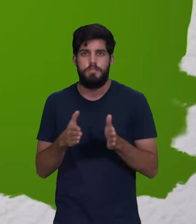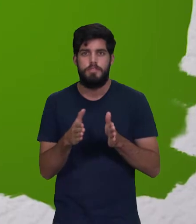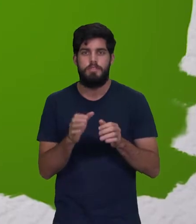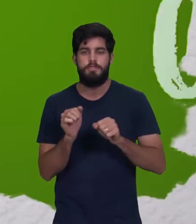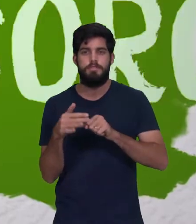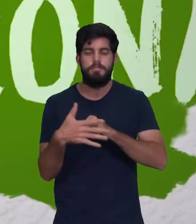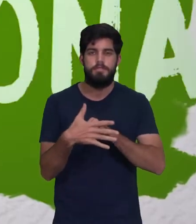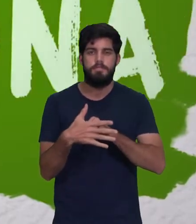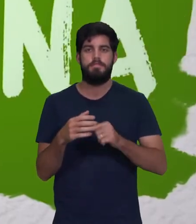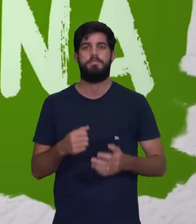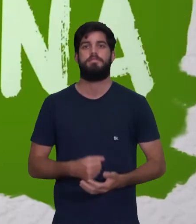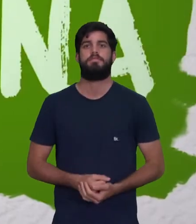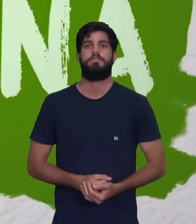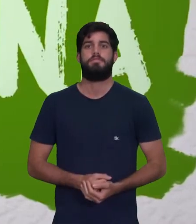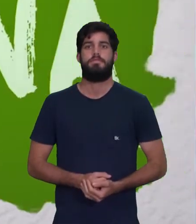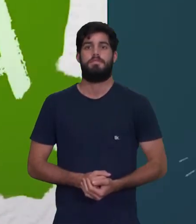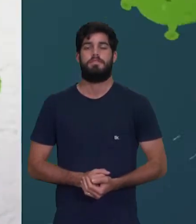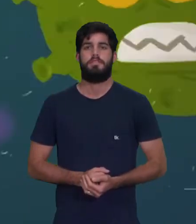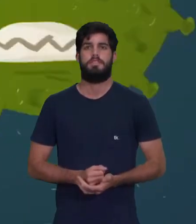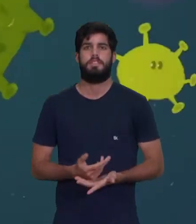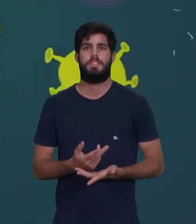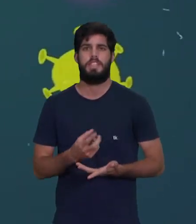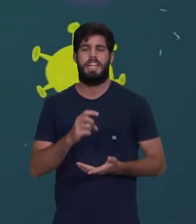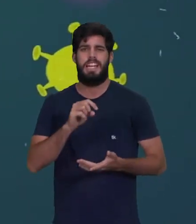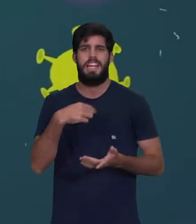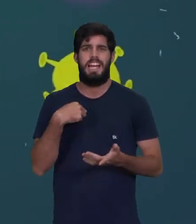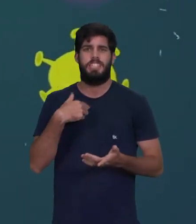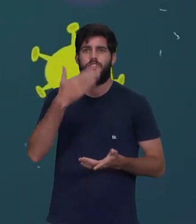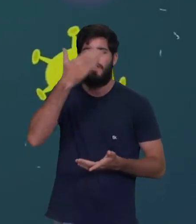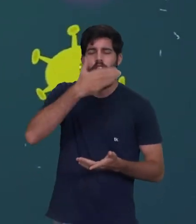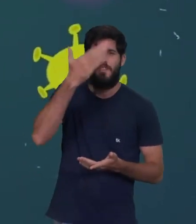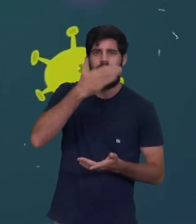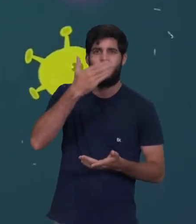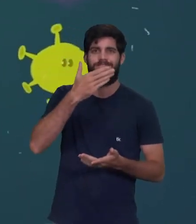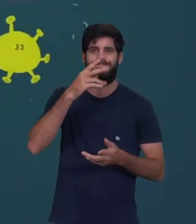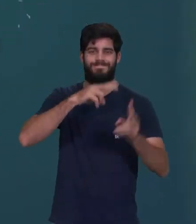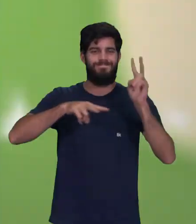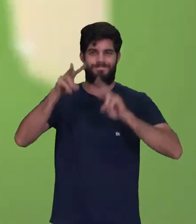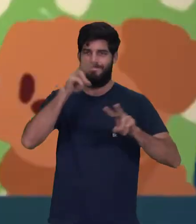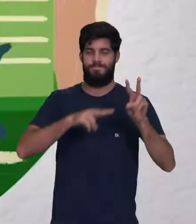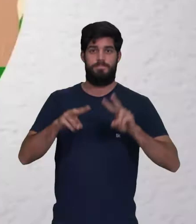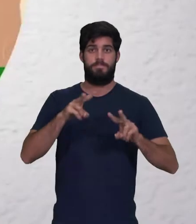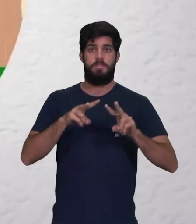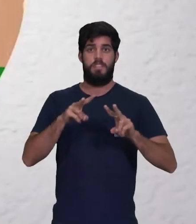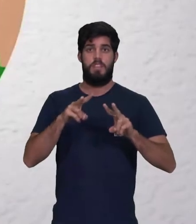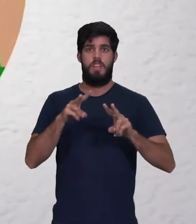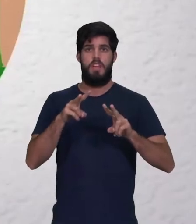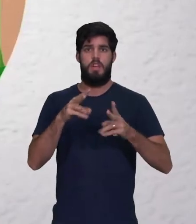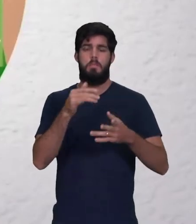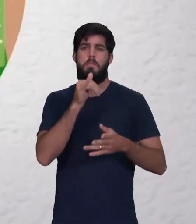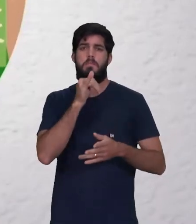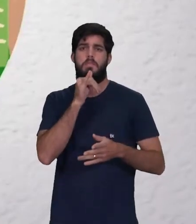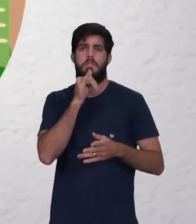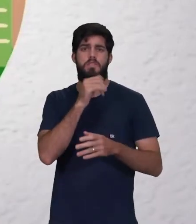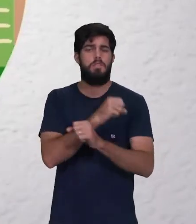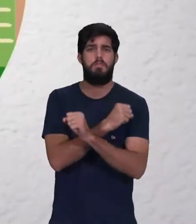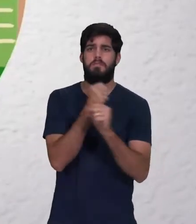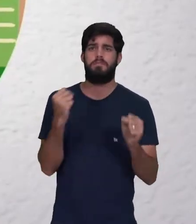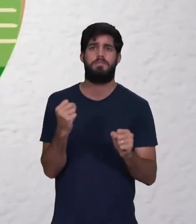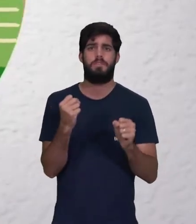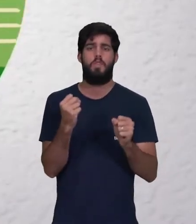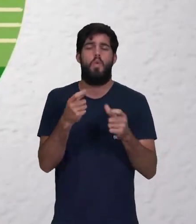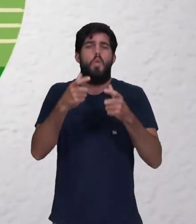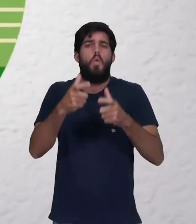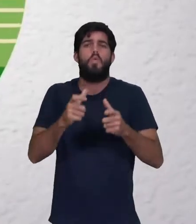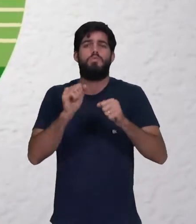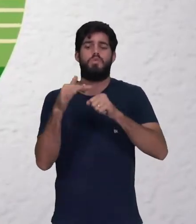Os caminhos do corona. Vírus são invisíveis aos nossos olhos. Então não é possível saber